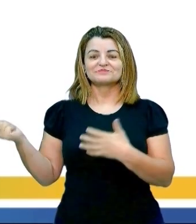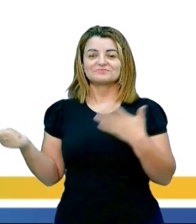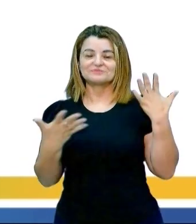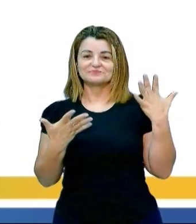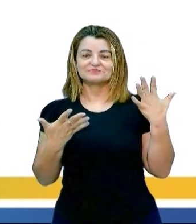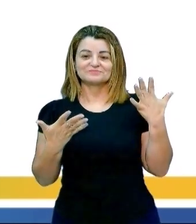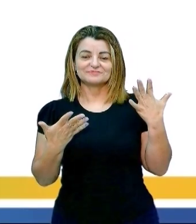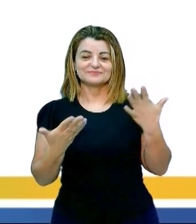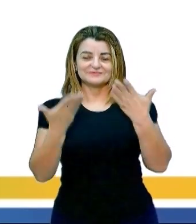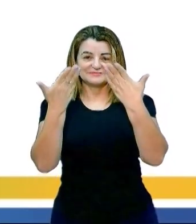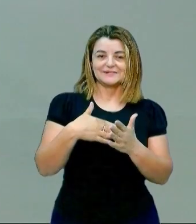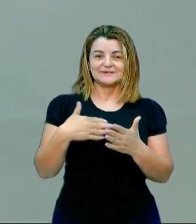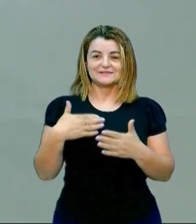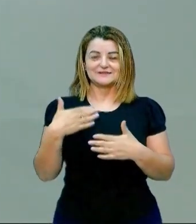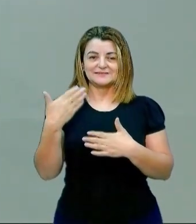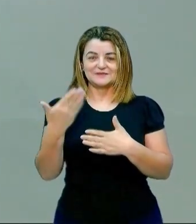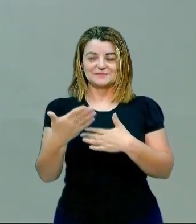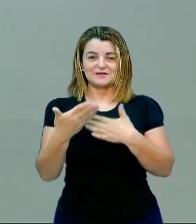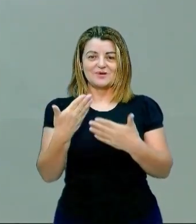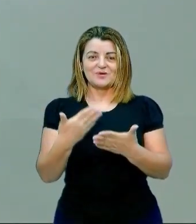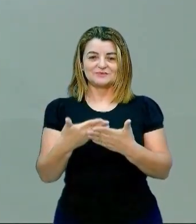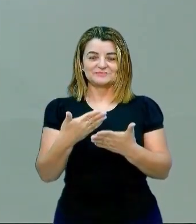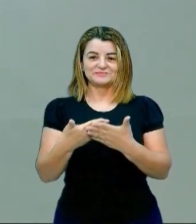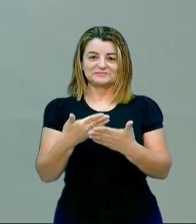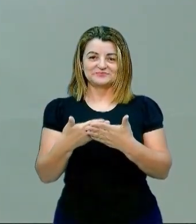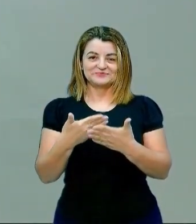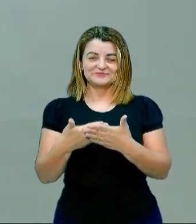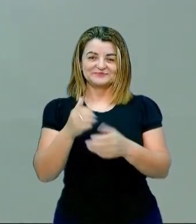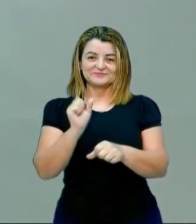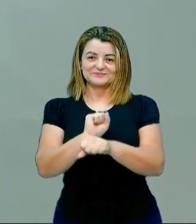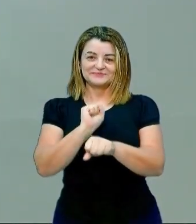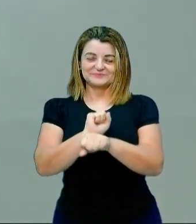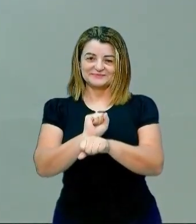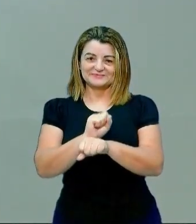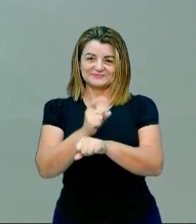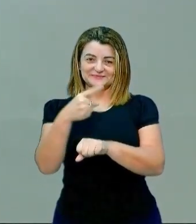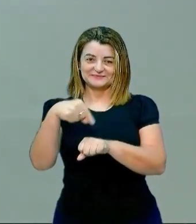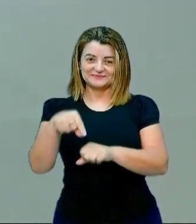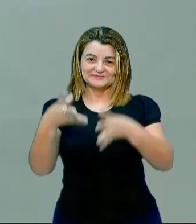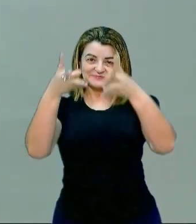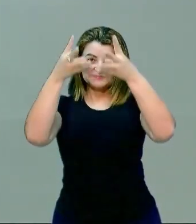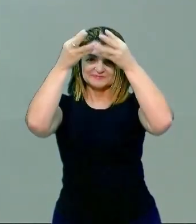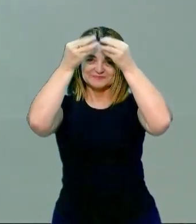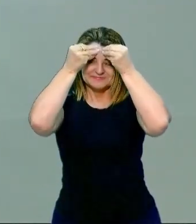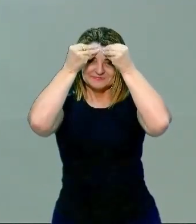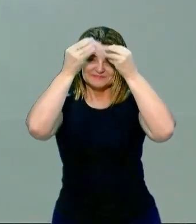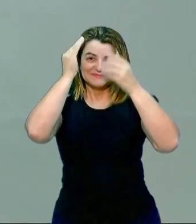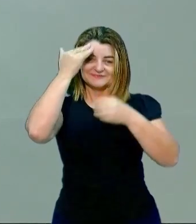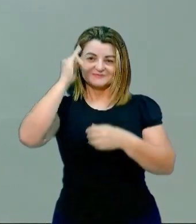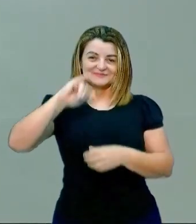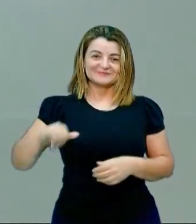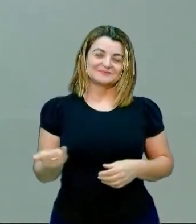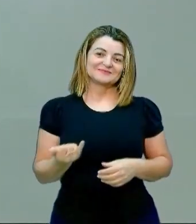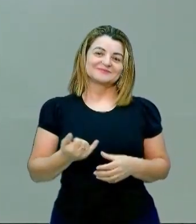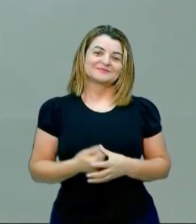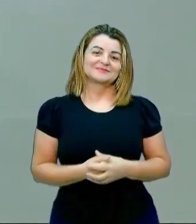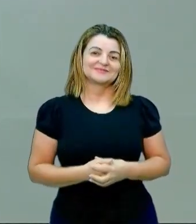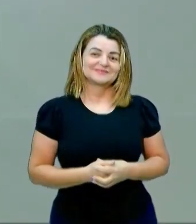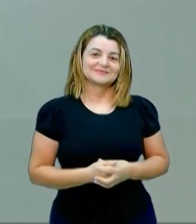aí é o referencial. Até a próxima aula. Espero que vocês tenham entendido e aproveitado.